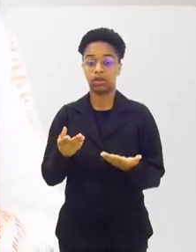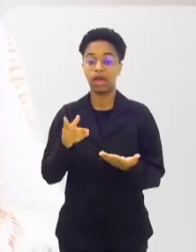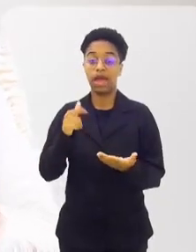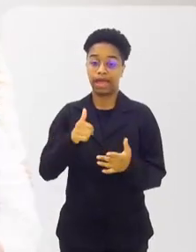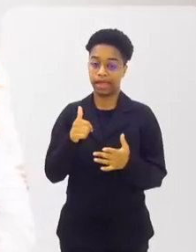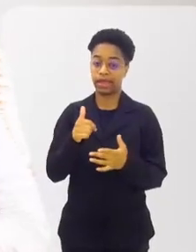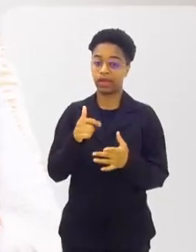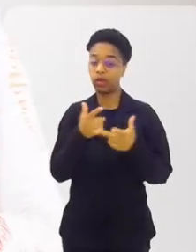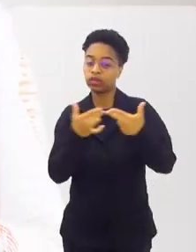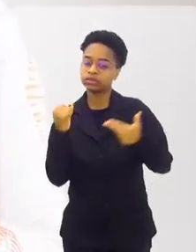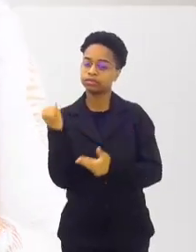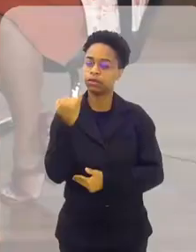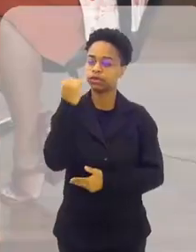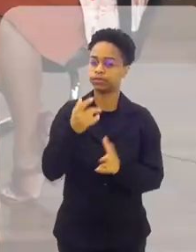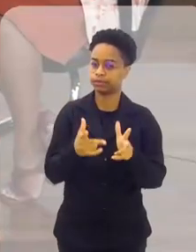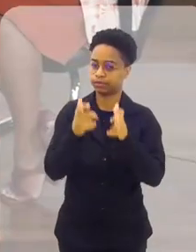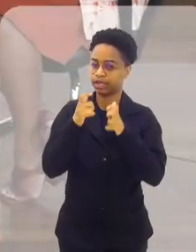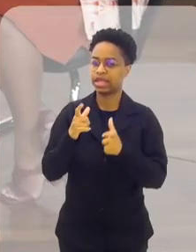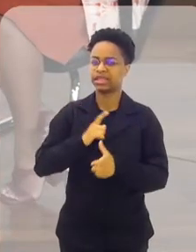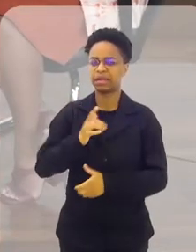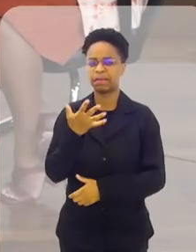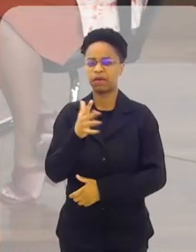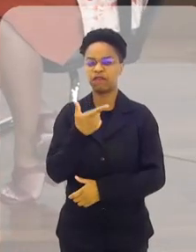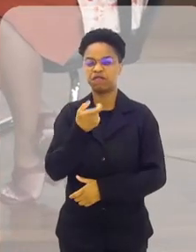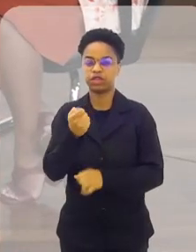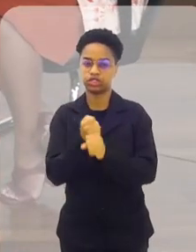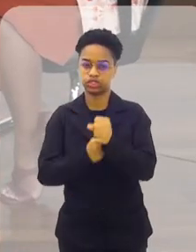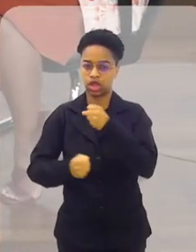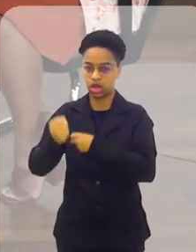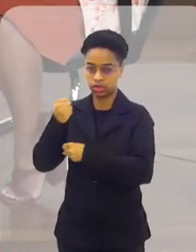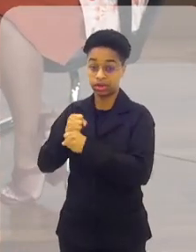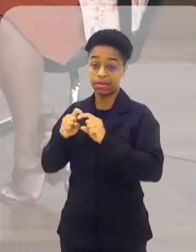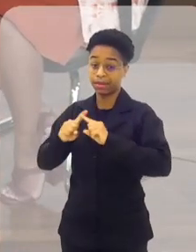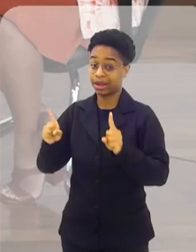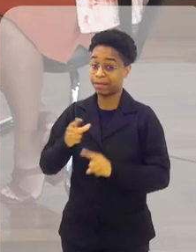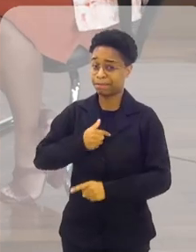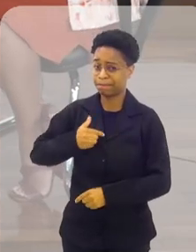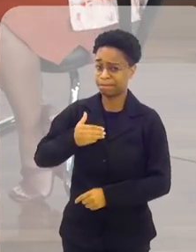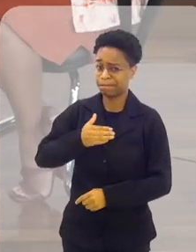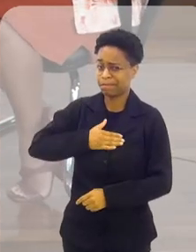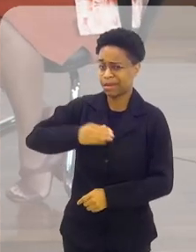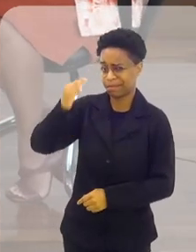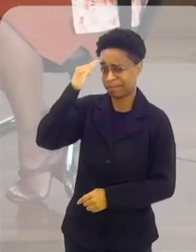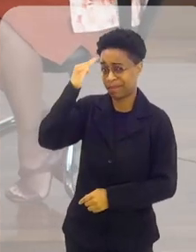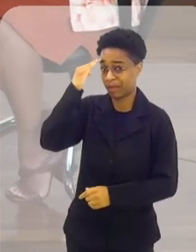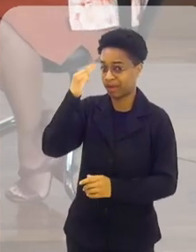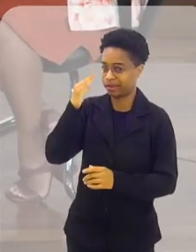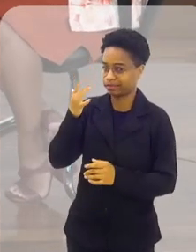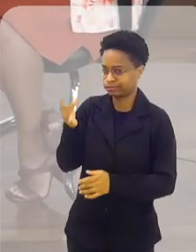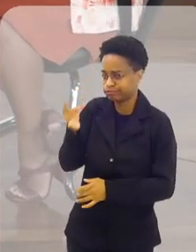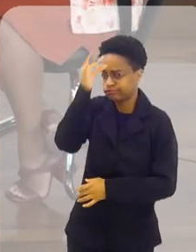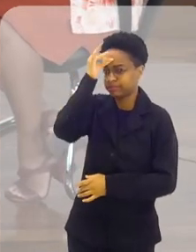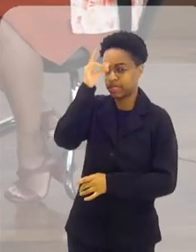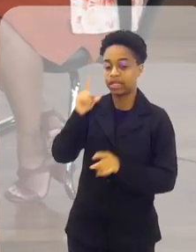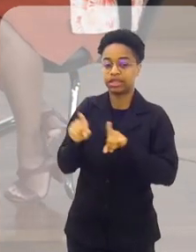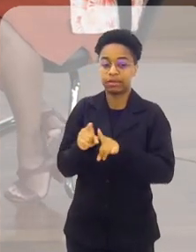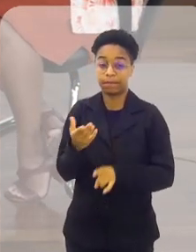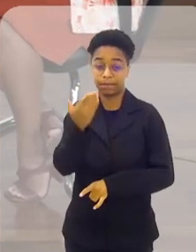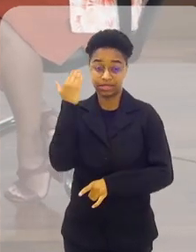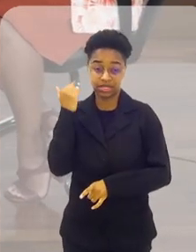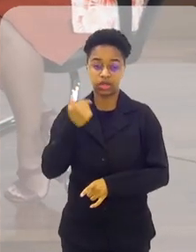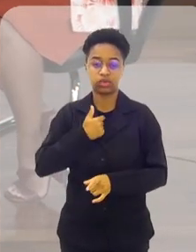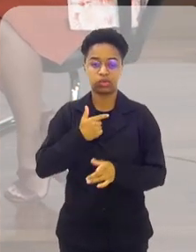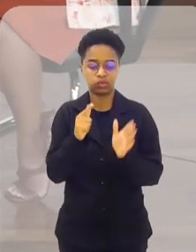é um elemento importante. Isso aconteceu tem cerca de 20 anos, mas minha memória, e lá, época, eu fazia um jornal